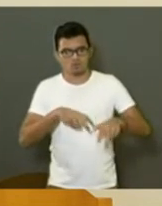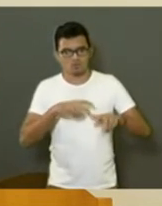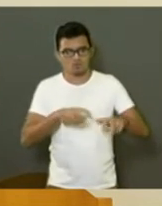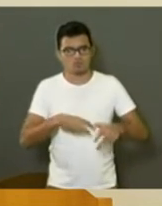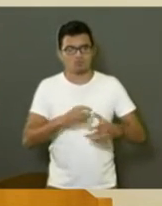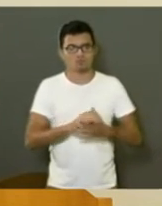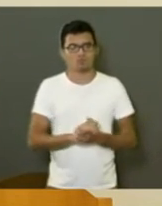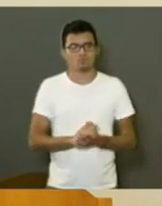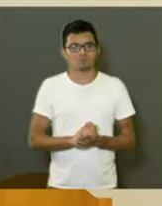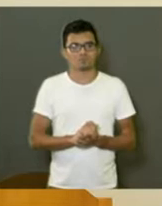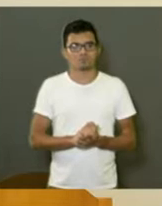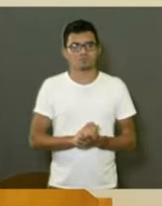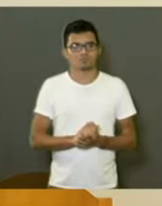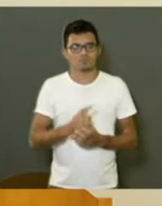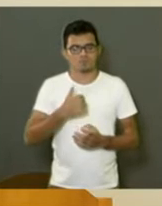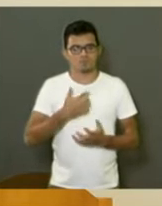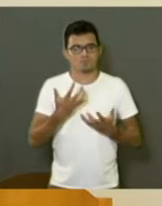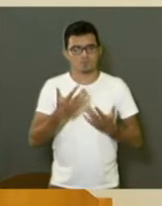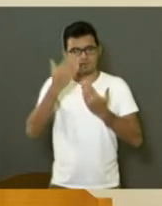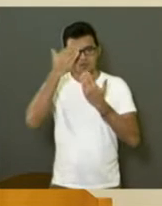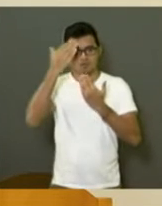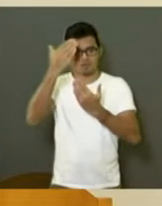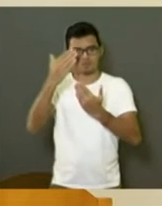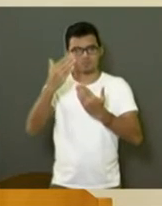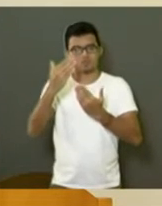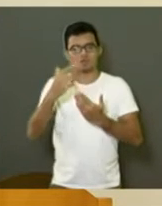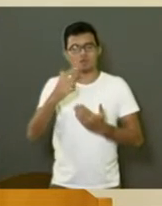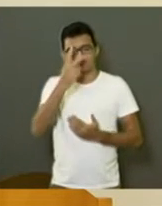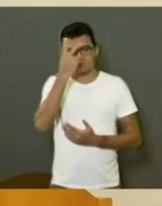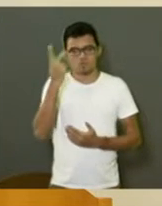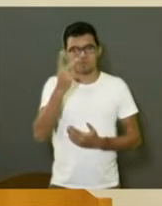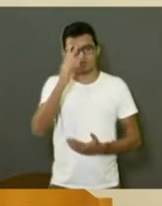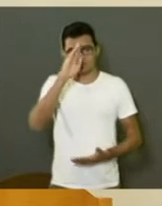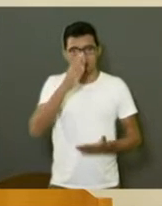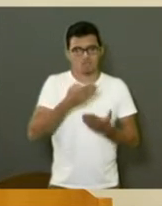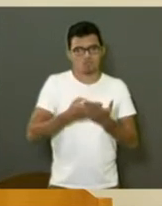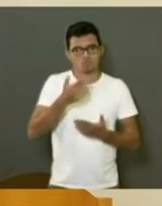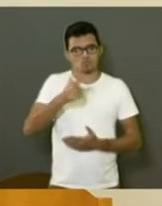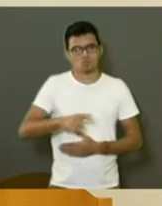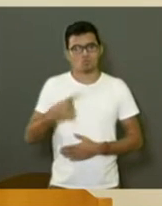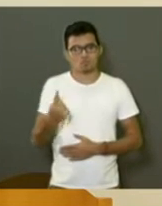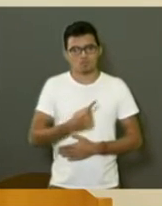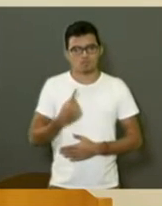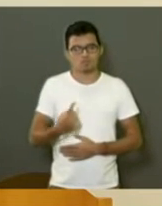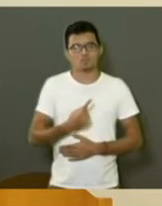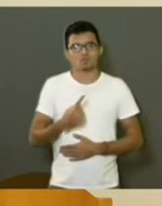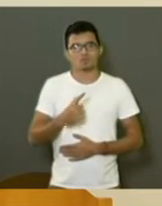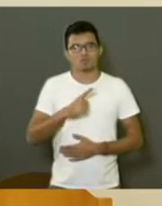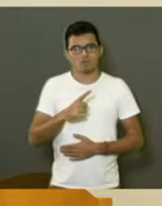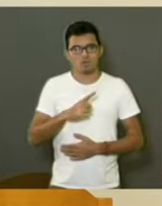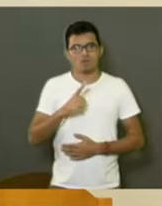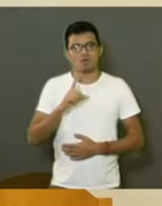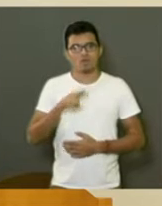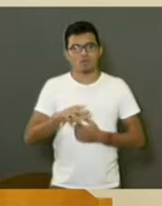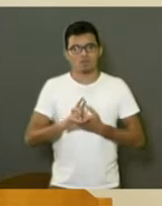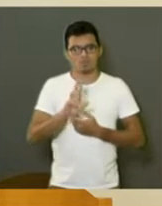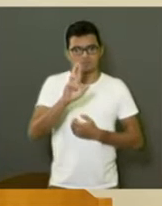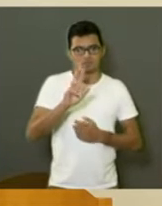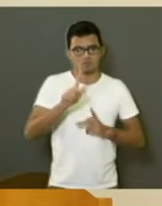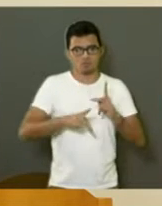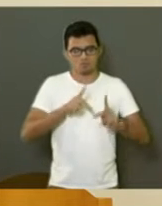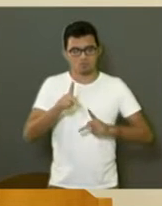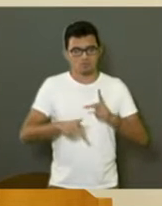aqui agradecer a quem acreditou mais uma vez para a gente estar aqui representando a população e quem não votou também,